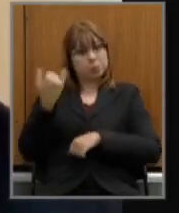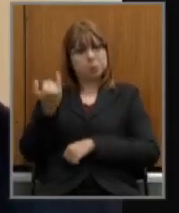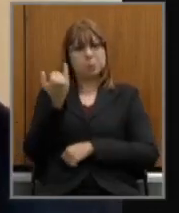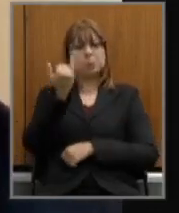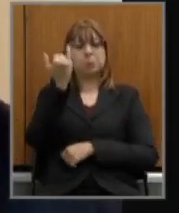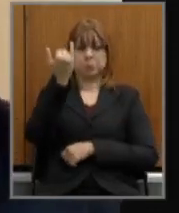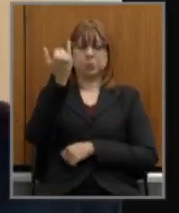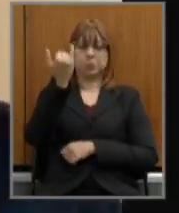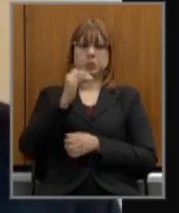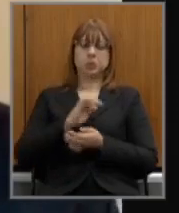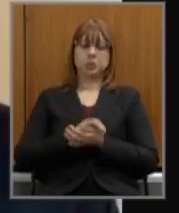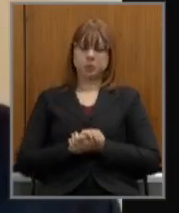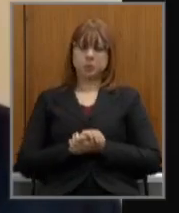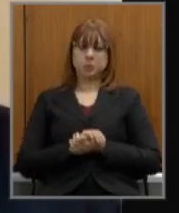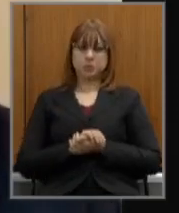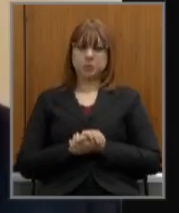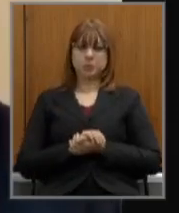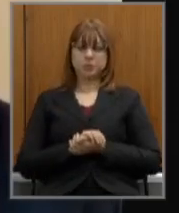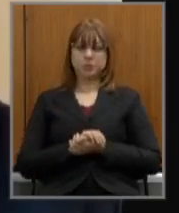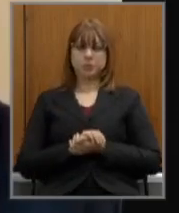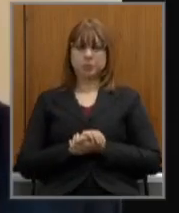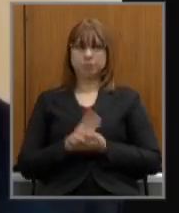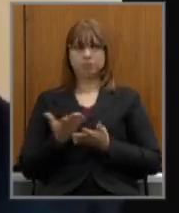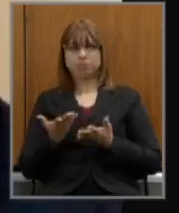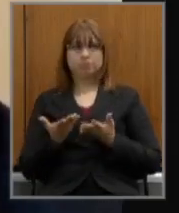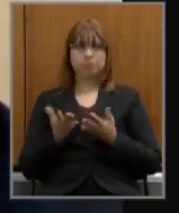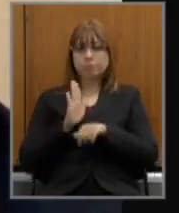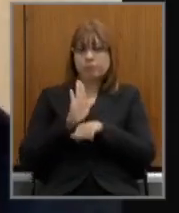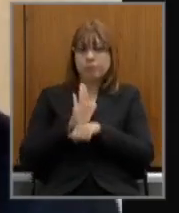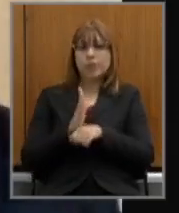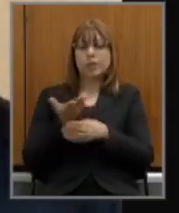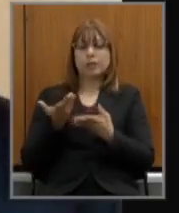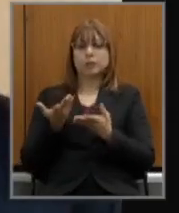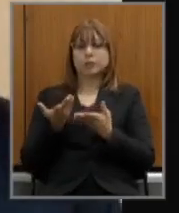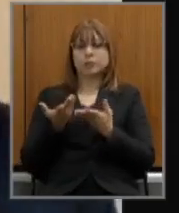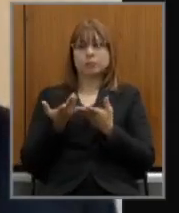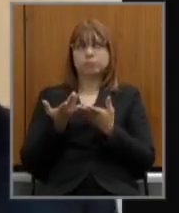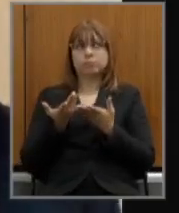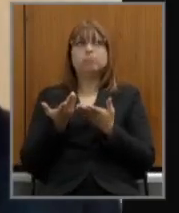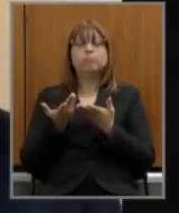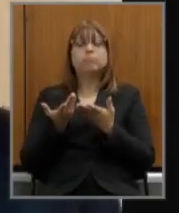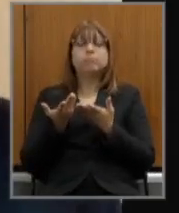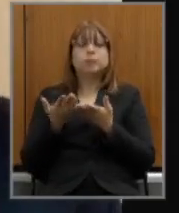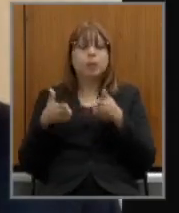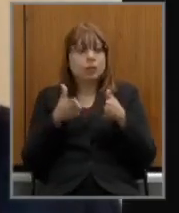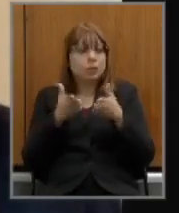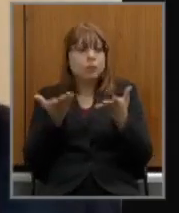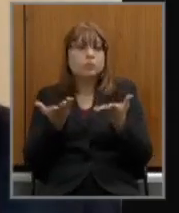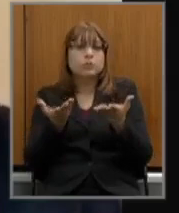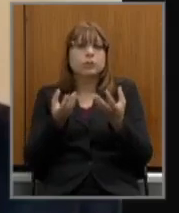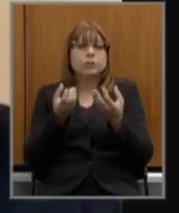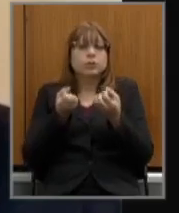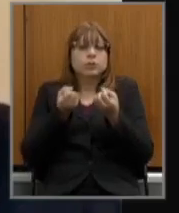que estarão norteando e nos direcionando esclarecendo o que a gente pode fazer